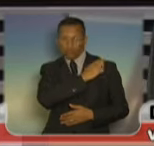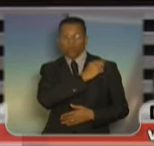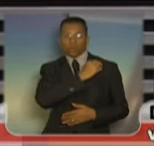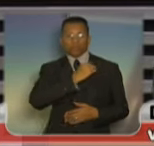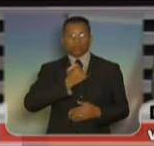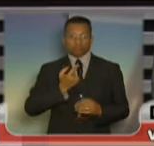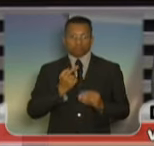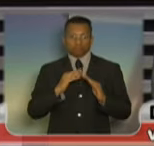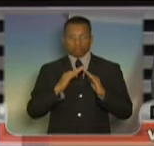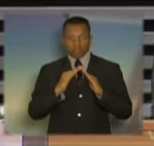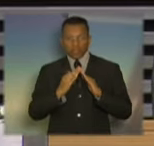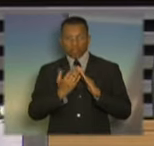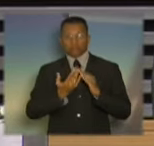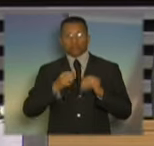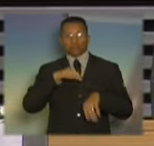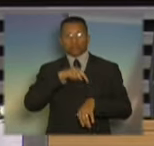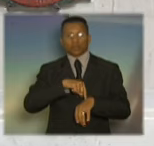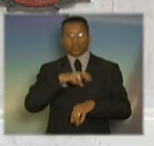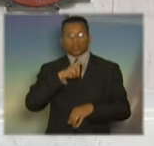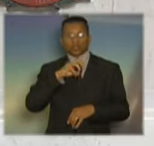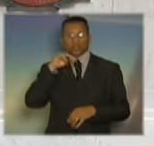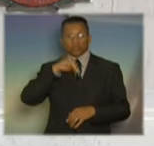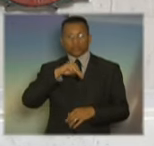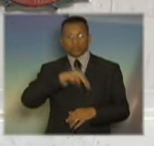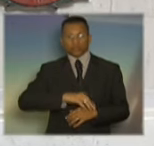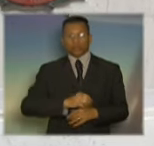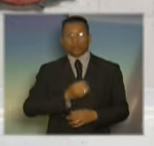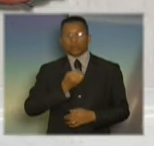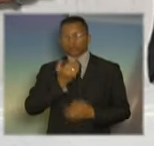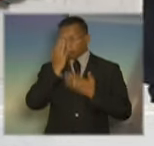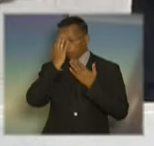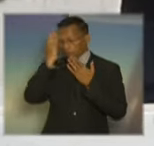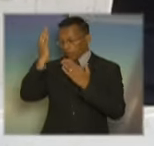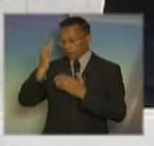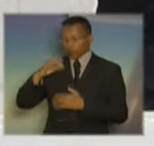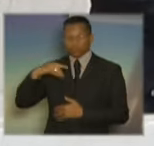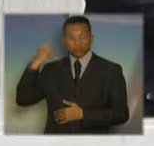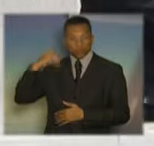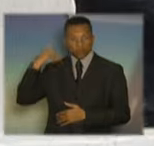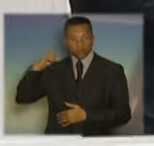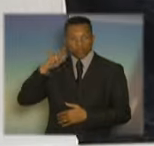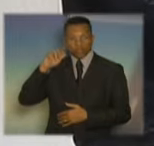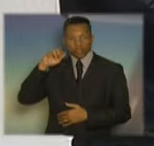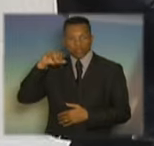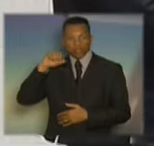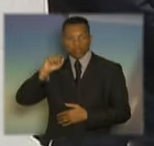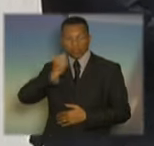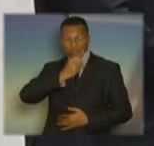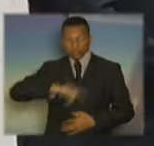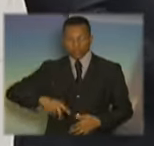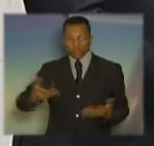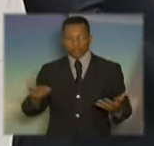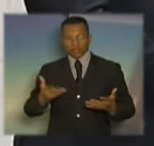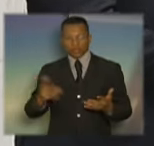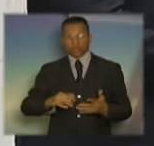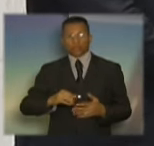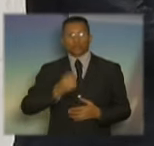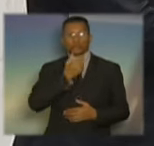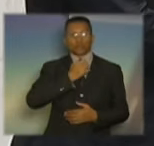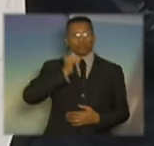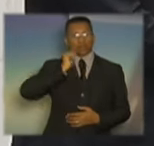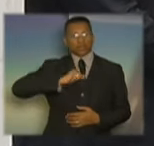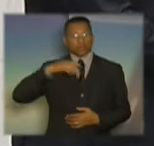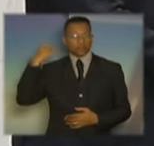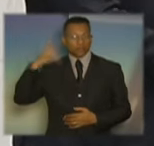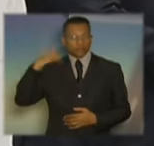...da tribuna por até cinco minutos. Alô, muito obrigado, deputado Carlos Gianazzi, que preside a sessão. Senhores deputados, deputado